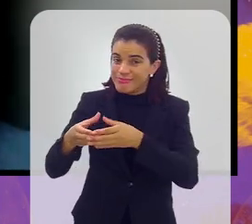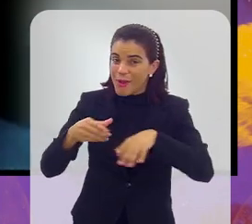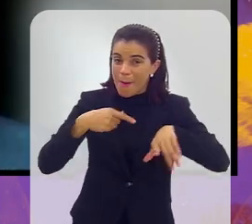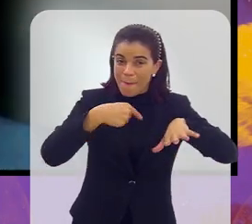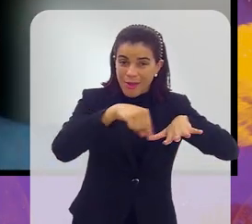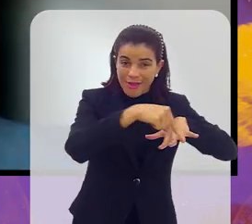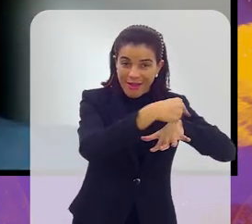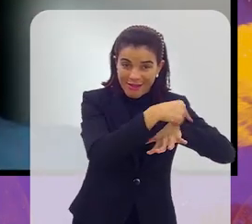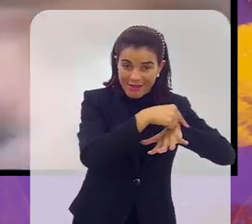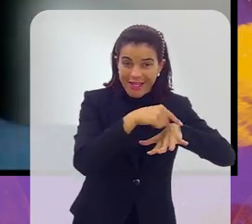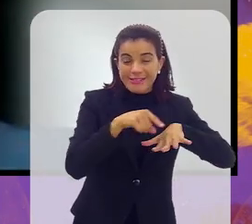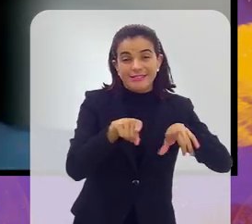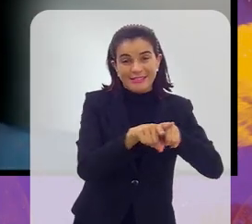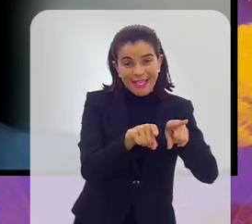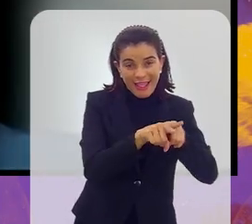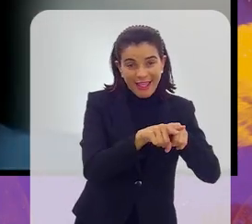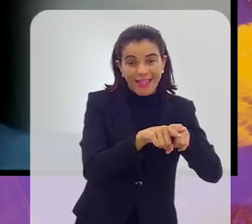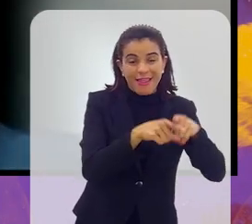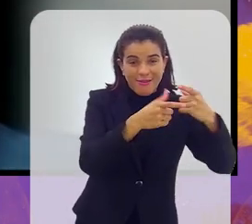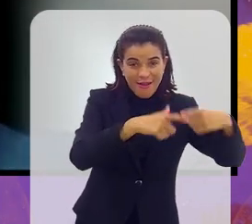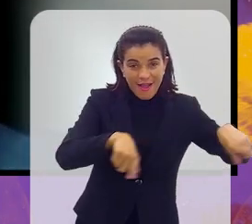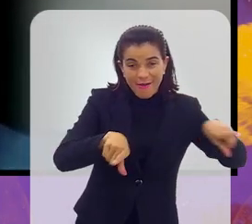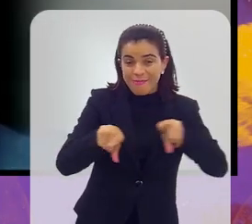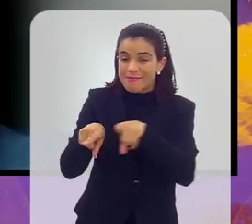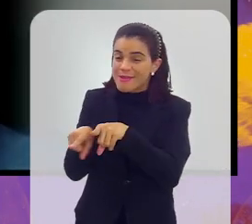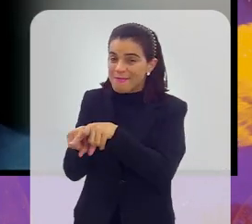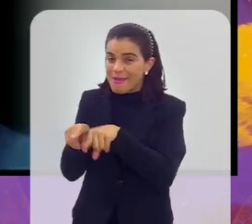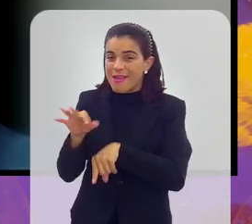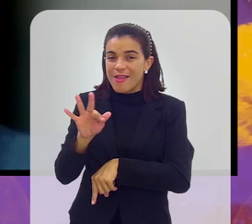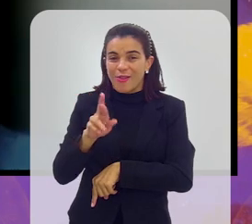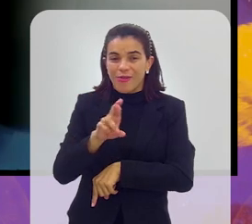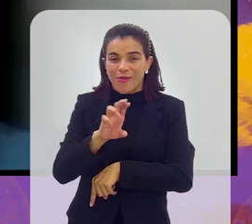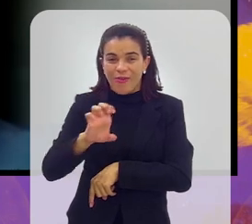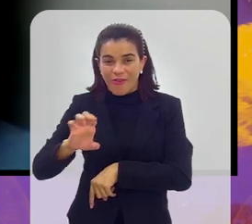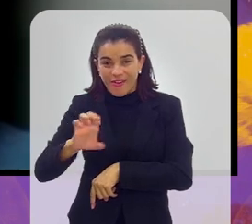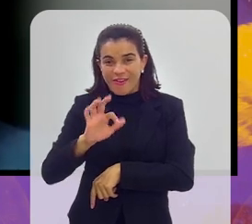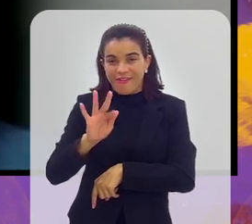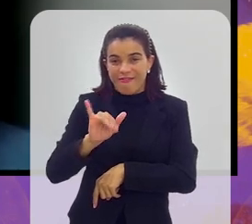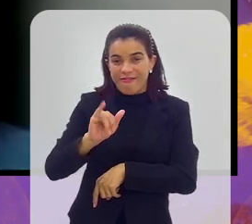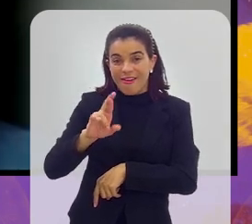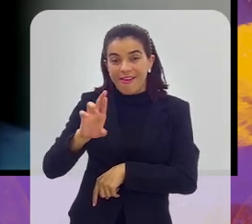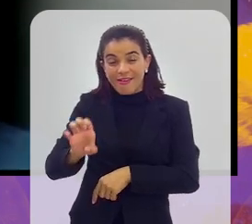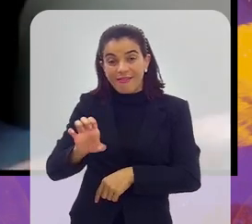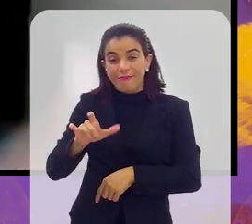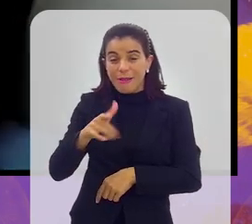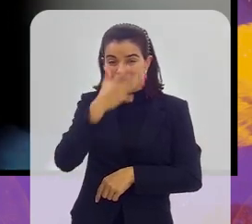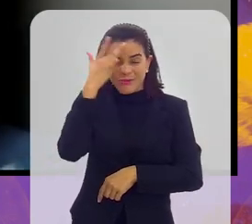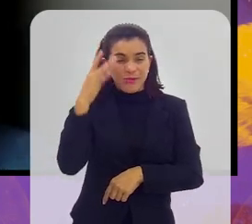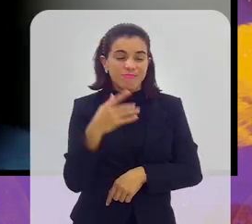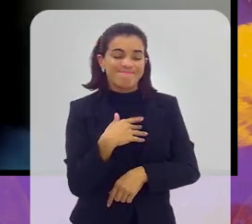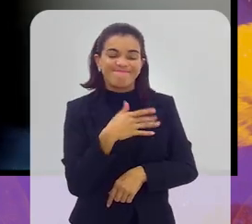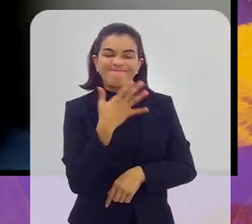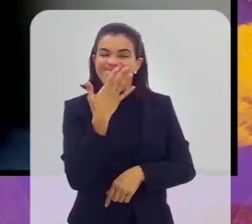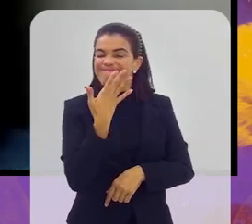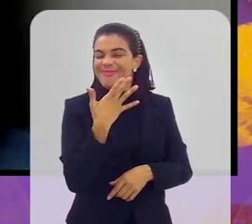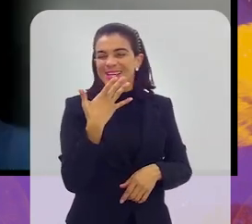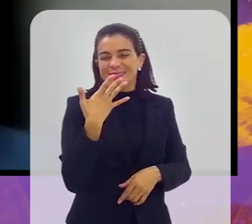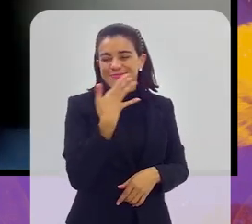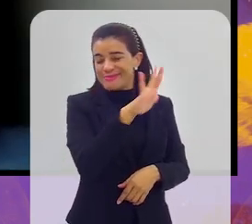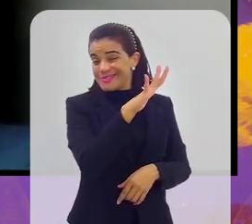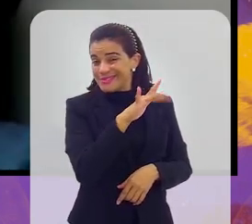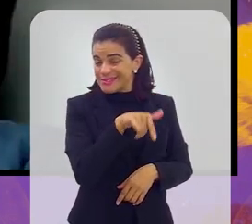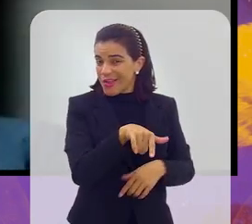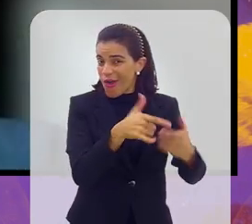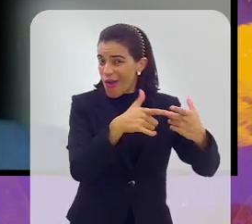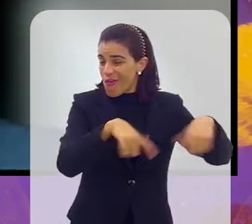no futebol, quanto no digital, com o Free Fire. Eu acho que isso é importante também para aqueles jovens que não se identificam com o futebol, terem ainda uma